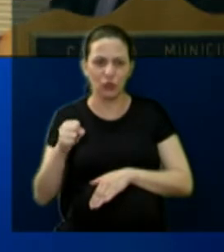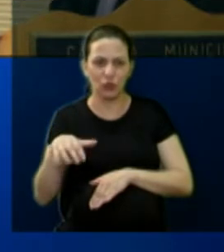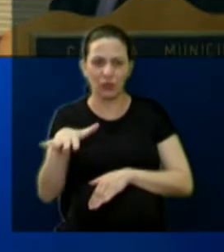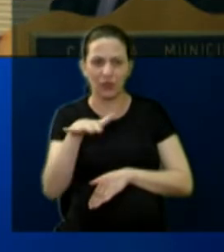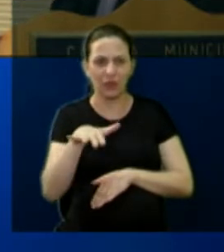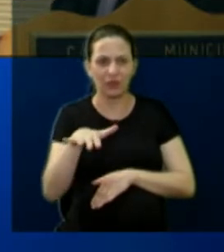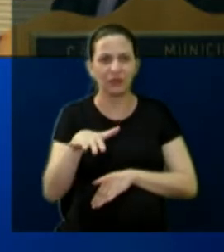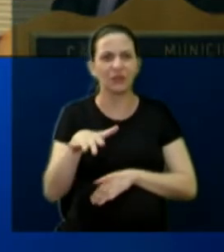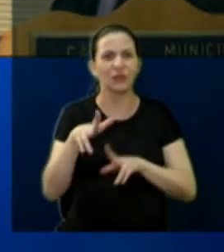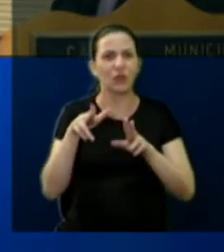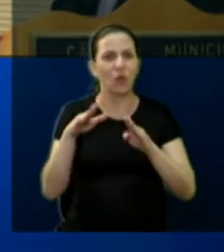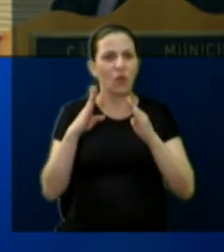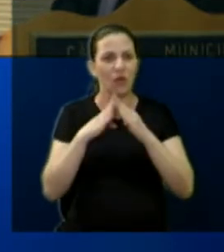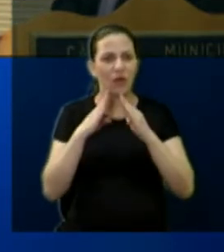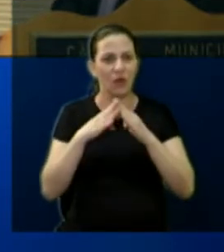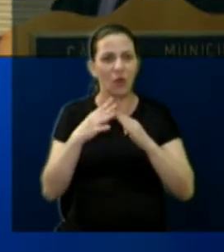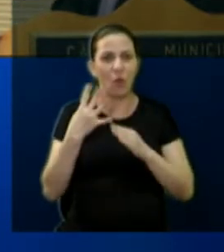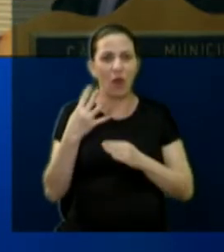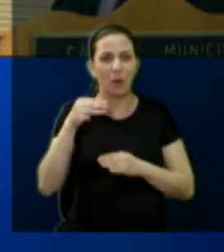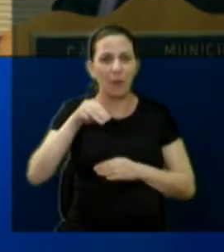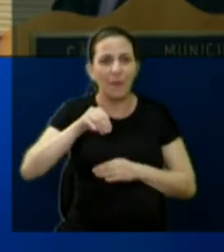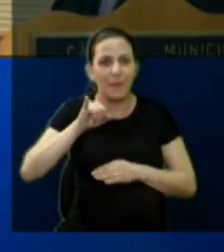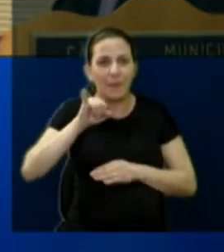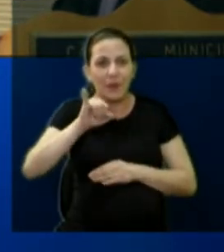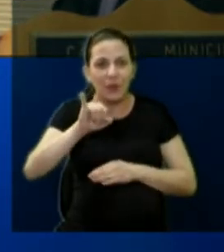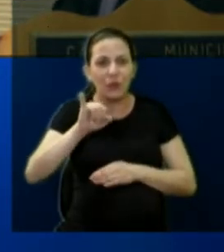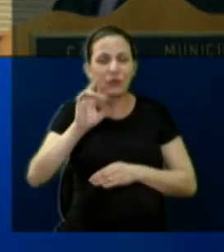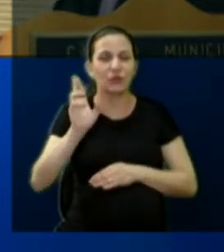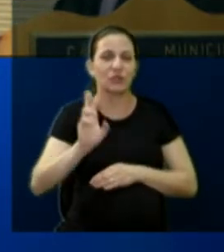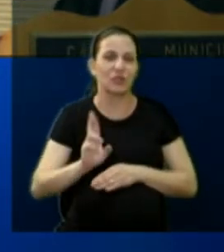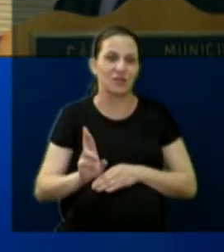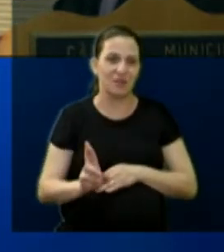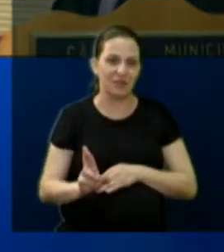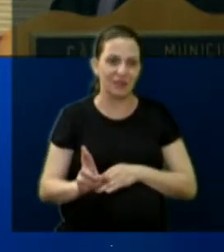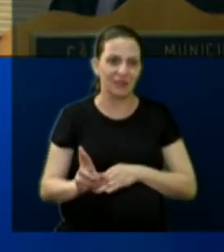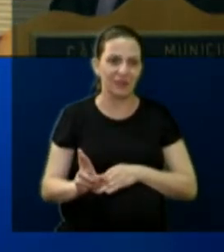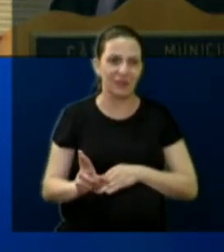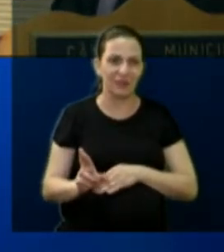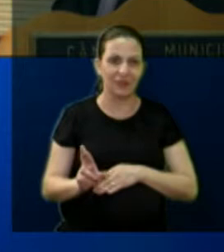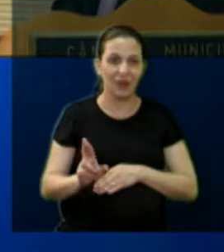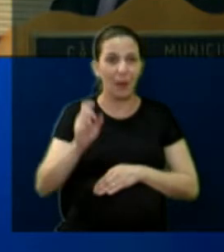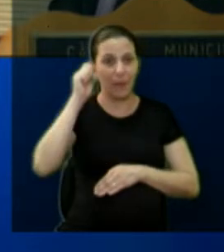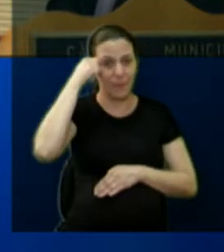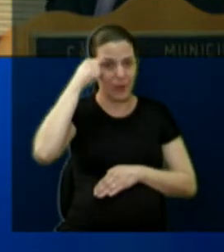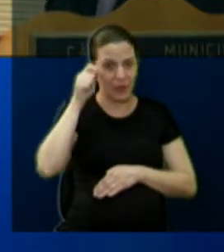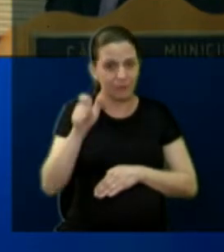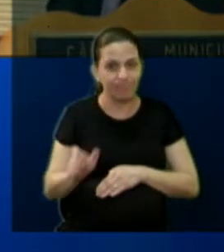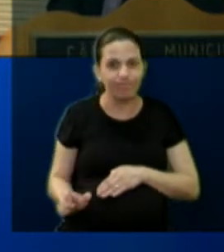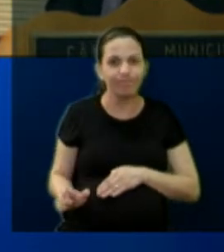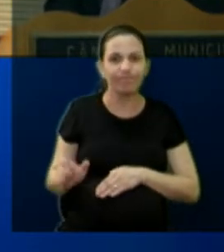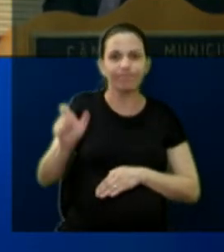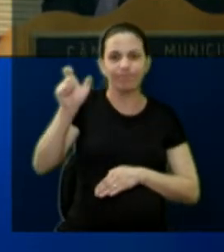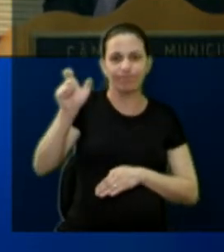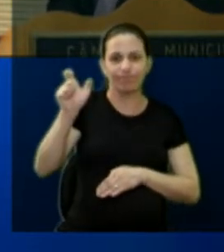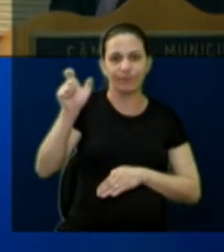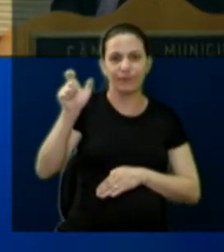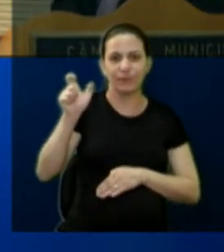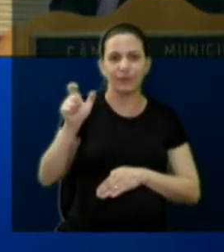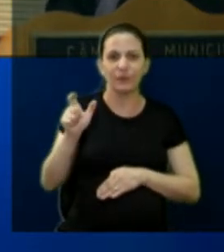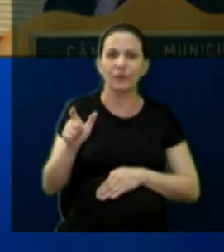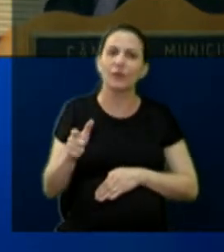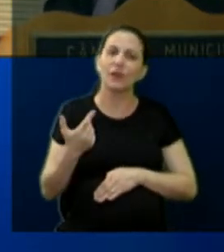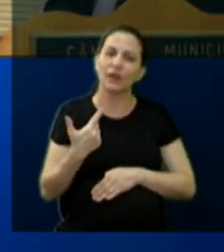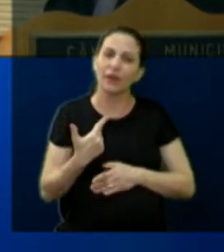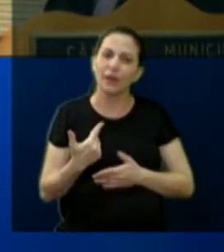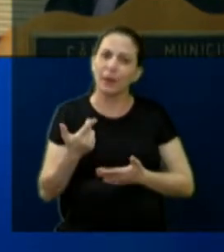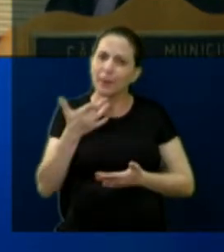mesmo imóvel de 4.596.000 reais. E o perito achou um